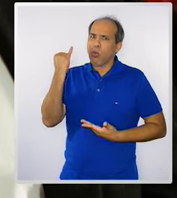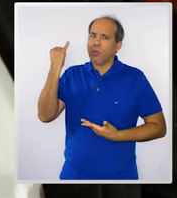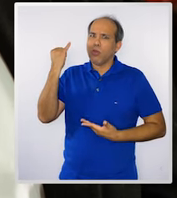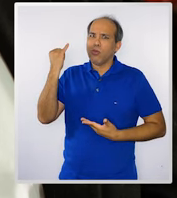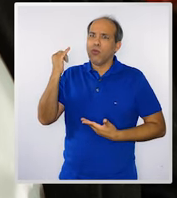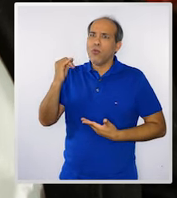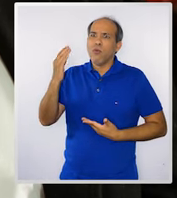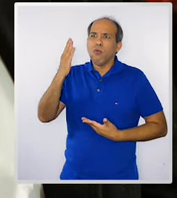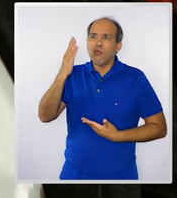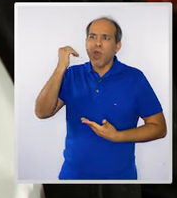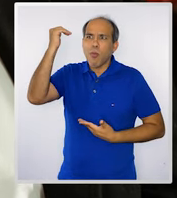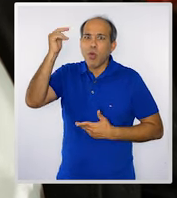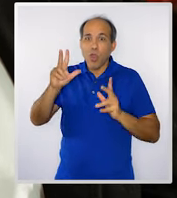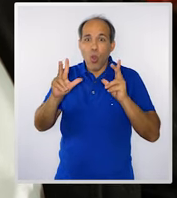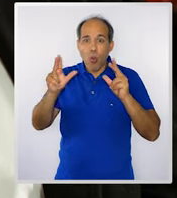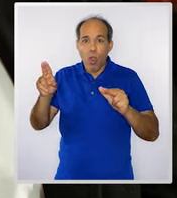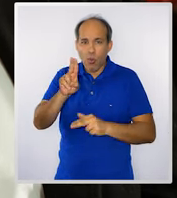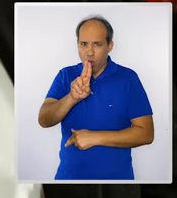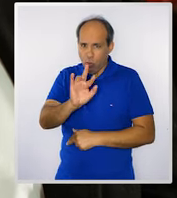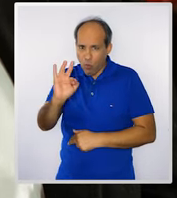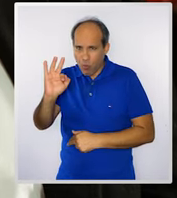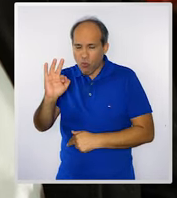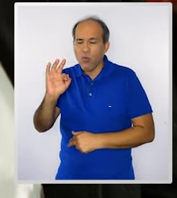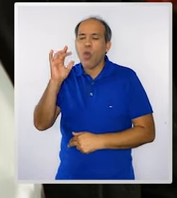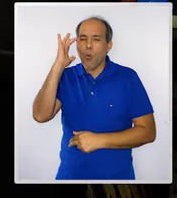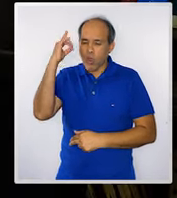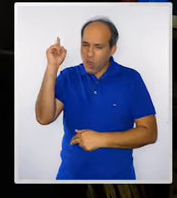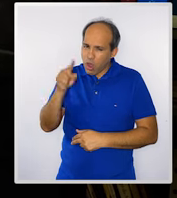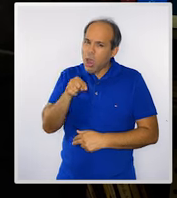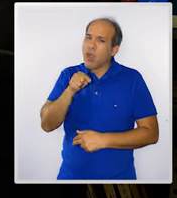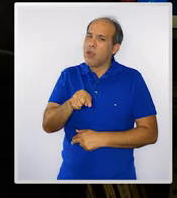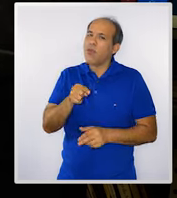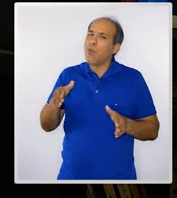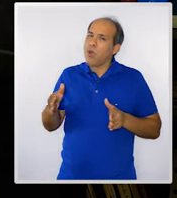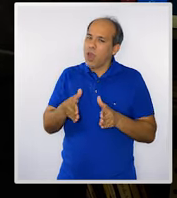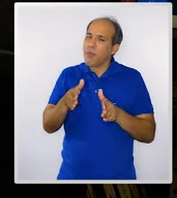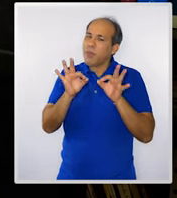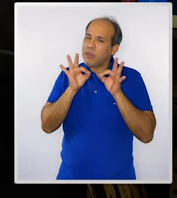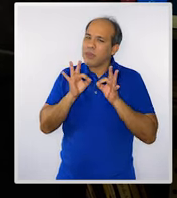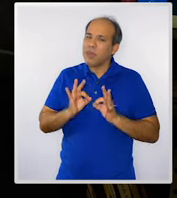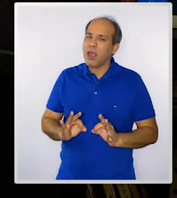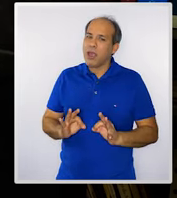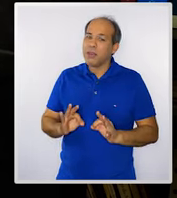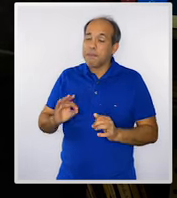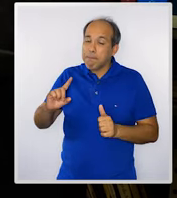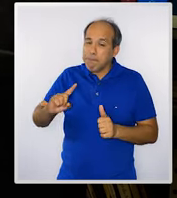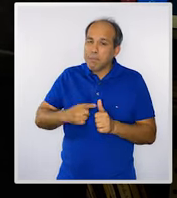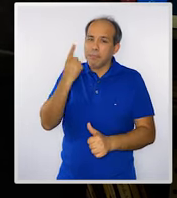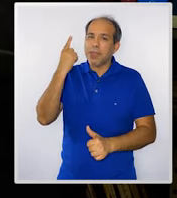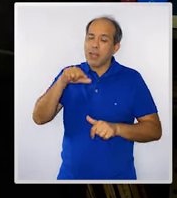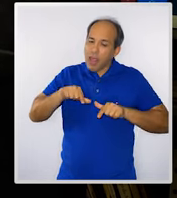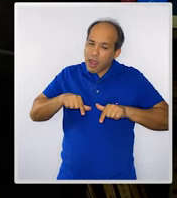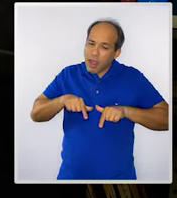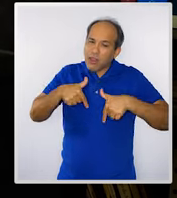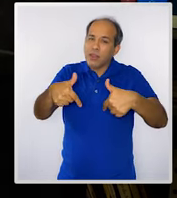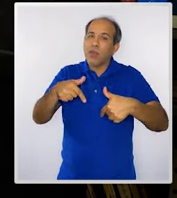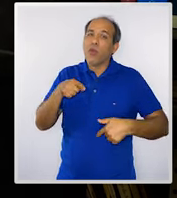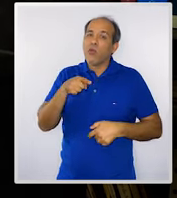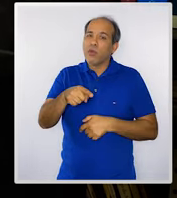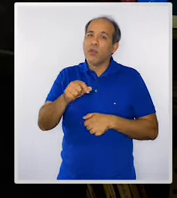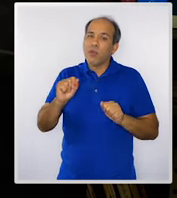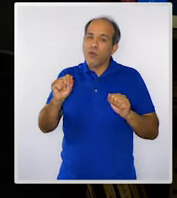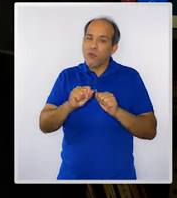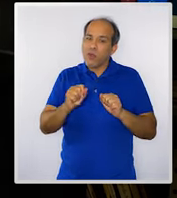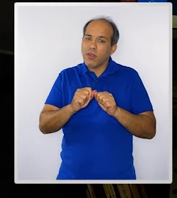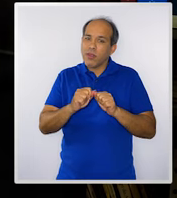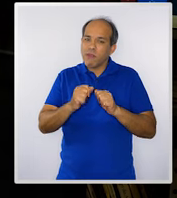peso, de nome, com uma Universidade Federal Fluminense, eu acho que esse é o caminho, é uma das primeiras ações para você